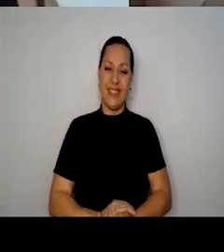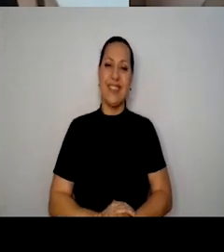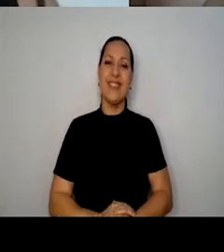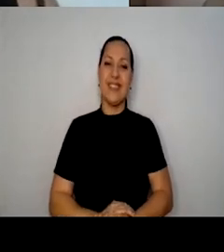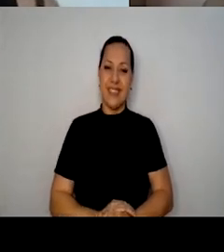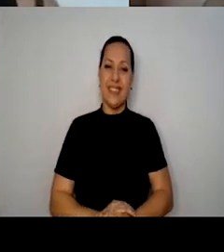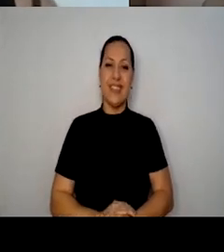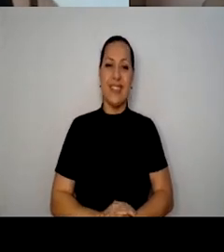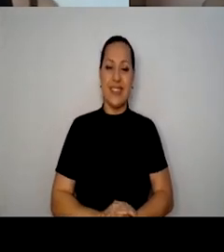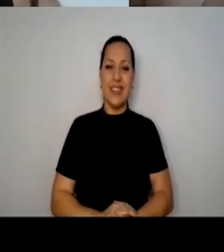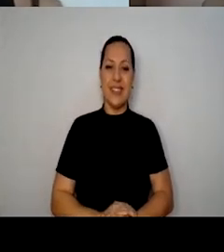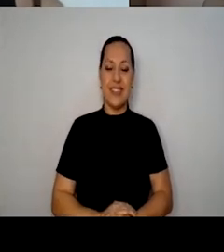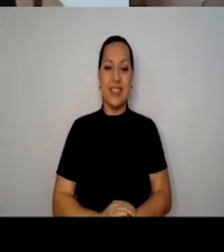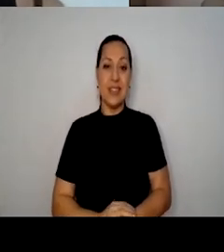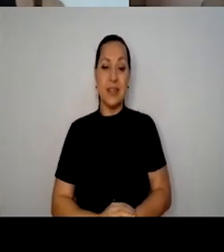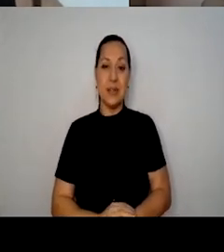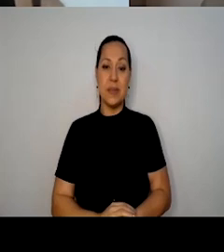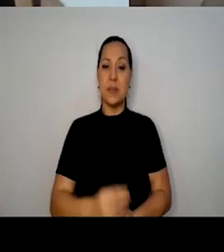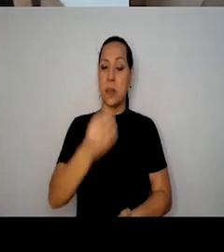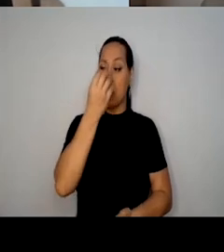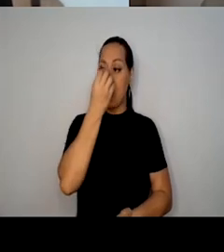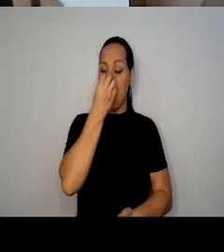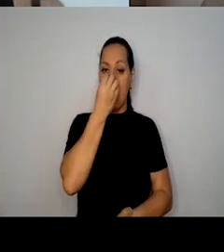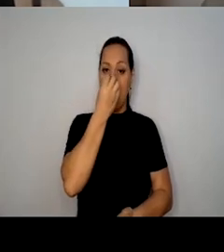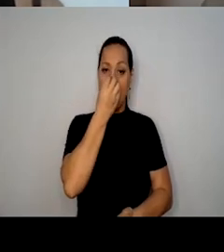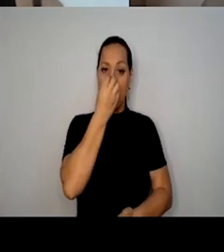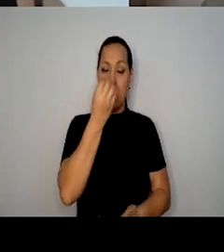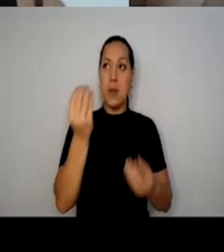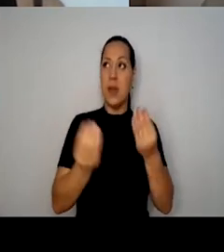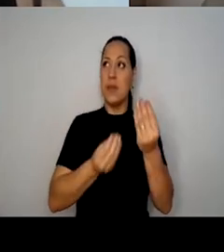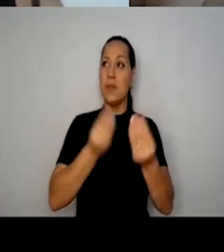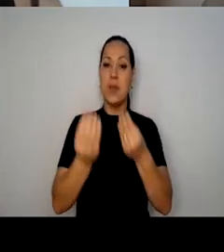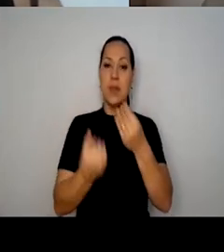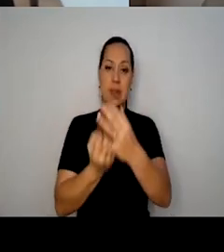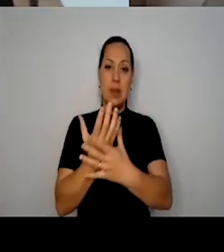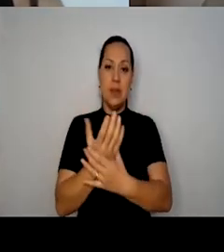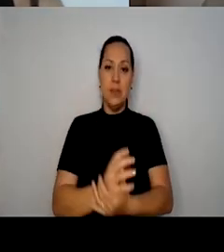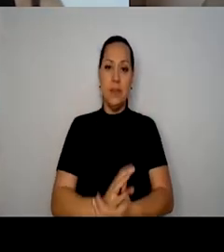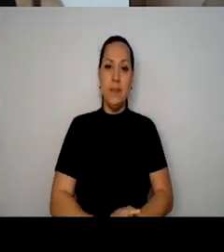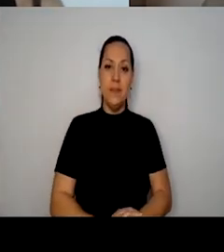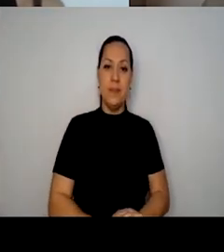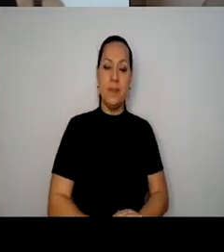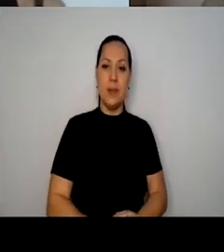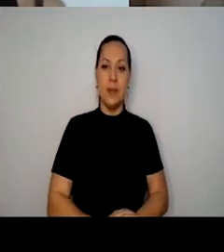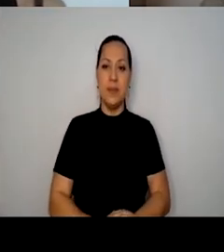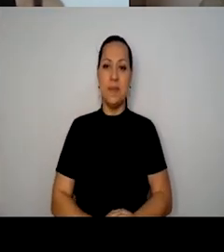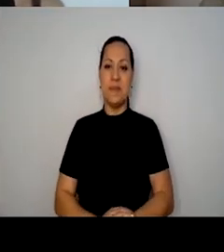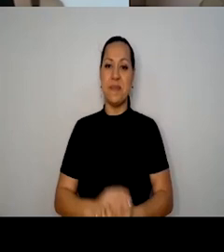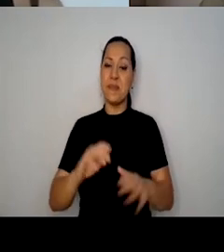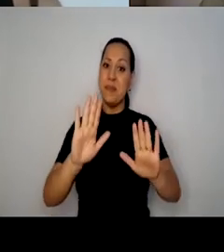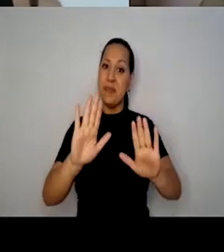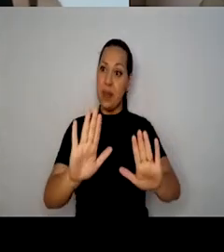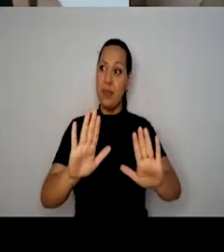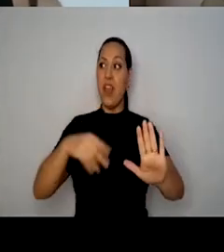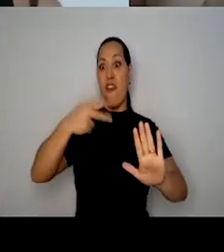que ela não nasce, ela não, eu vou, só antes de eu, porque eu engato a primeira, meu bem, e vou